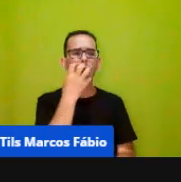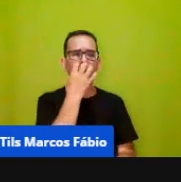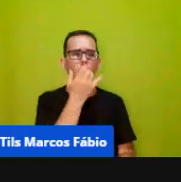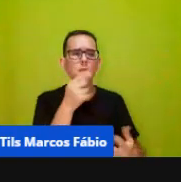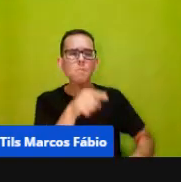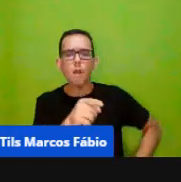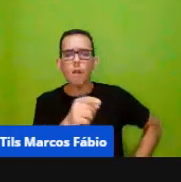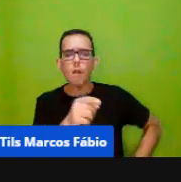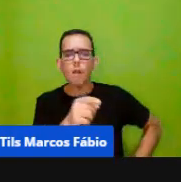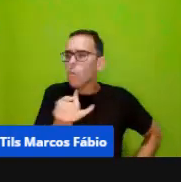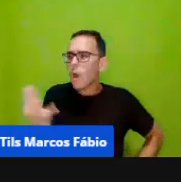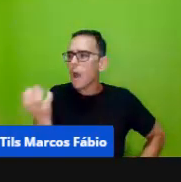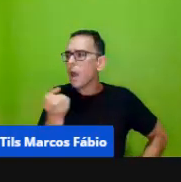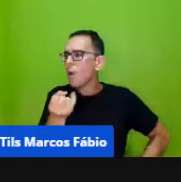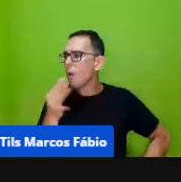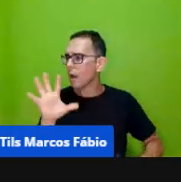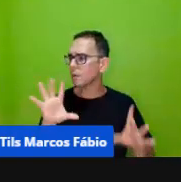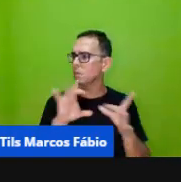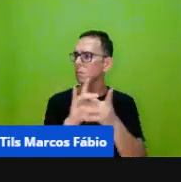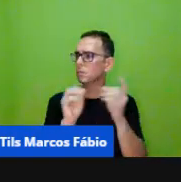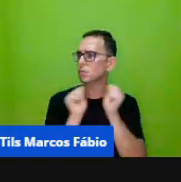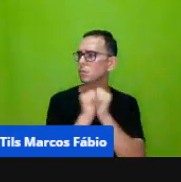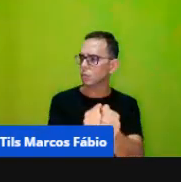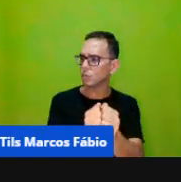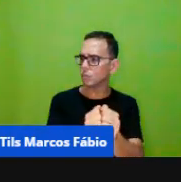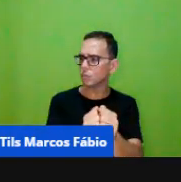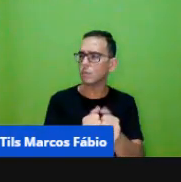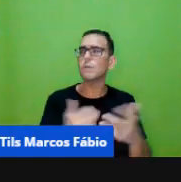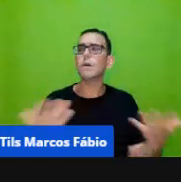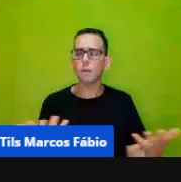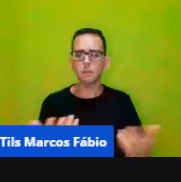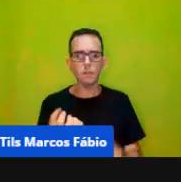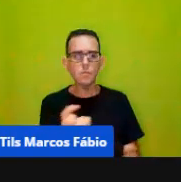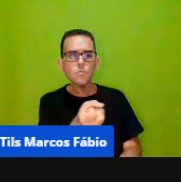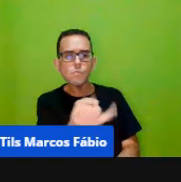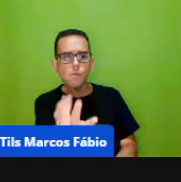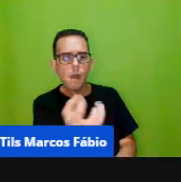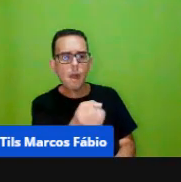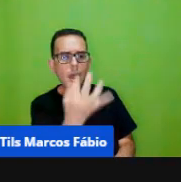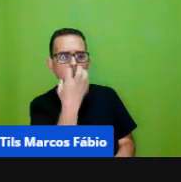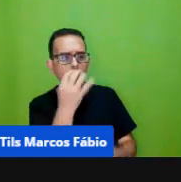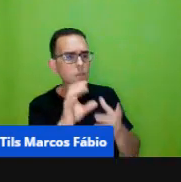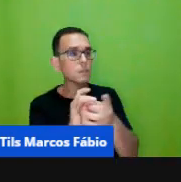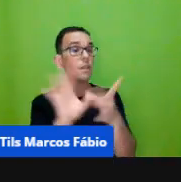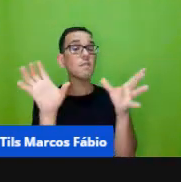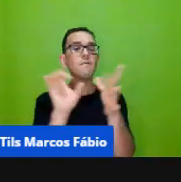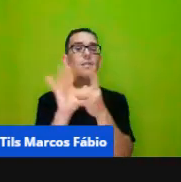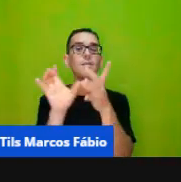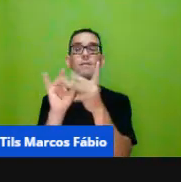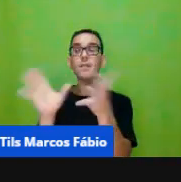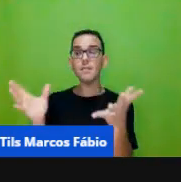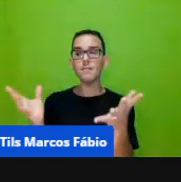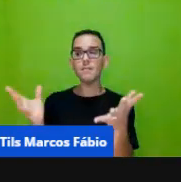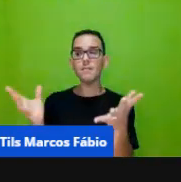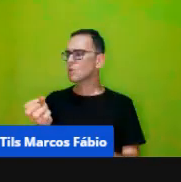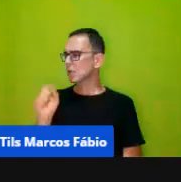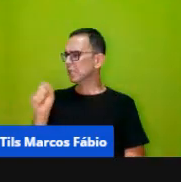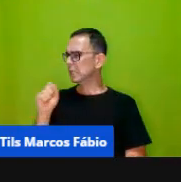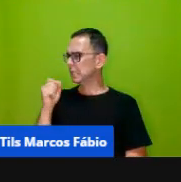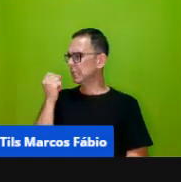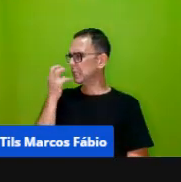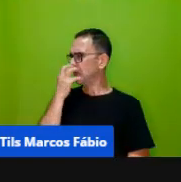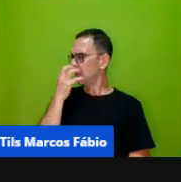que nós podemos agrupar juntos na mesma cerca que animais que podem ficar soltos que animais precisam do